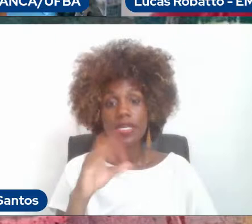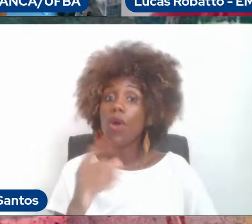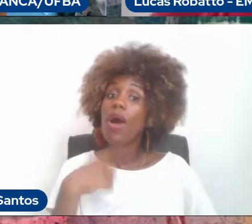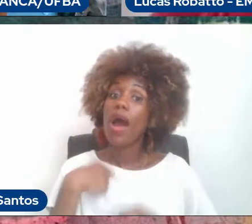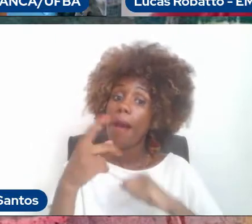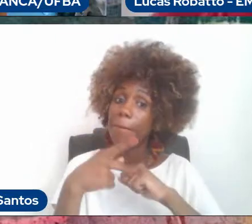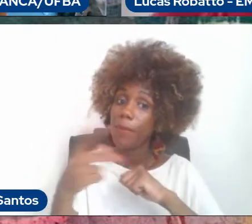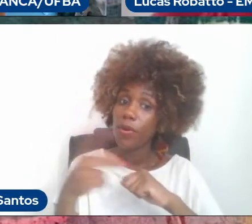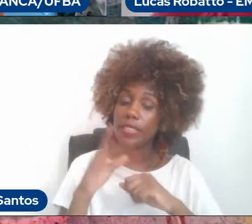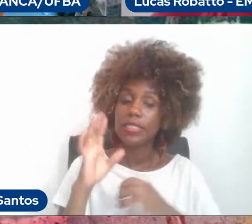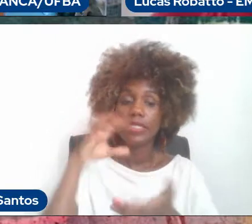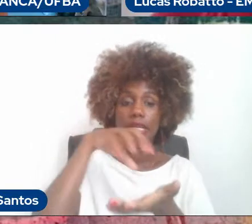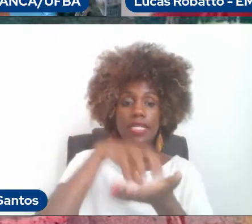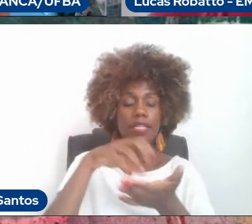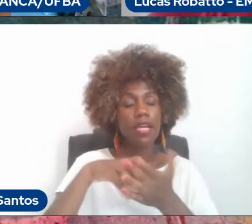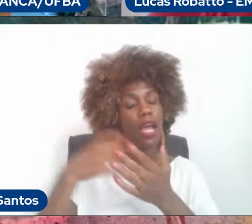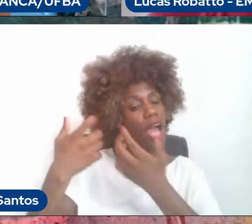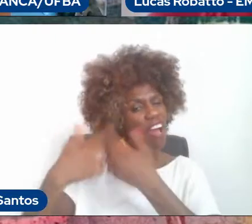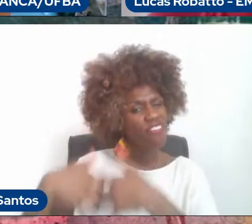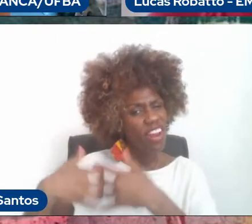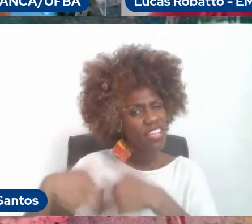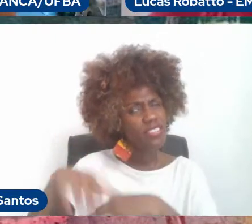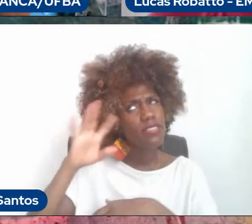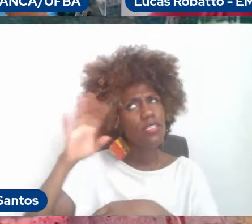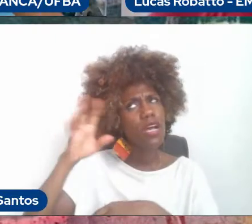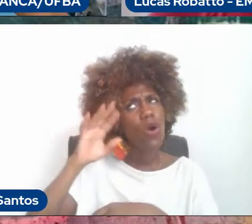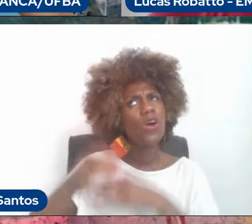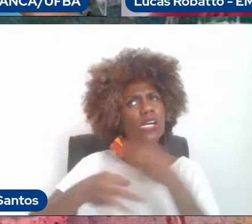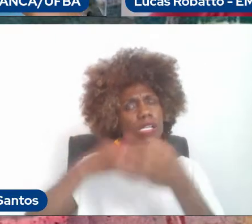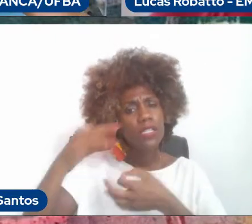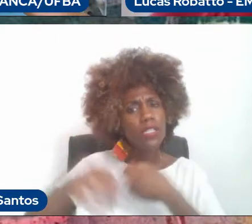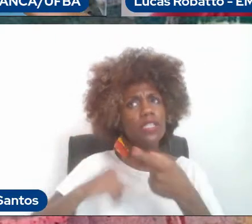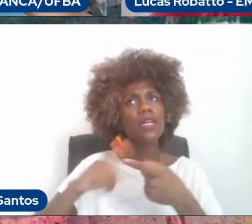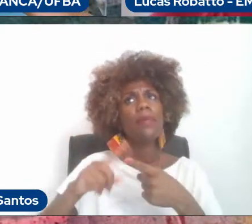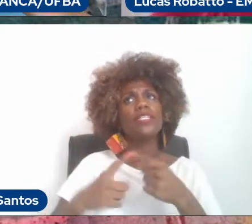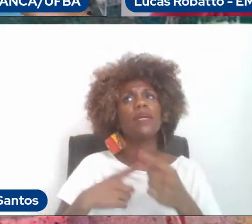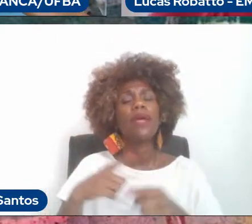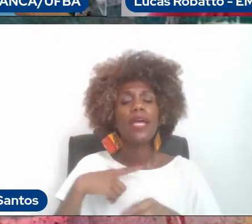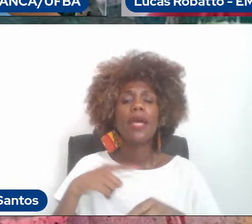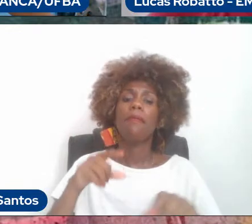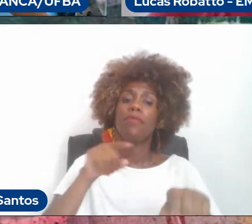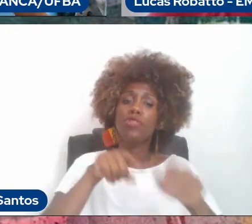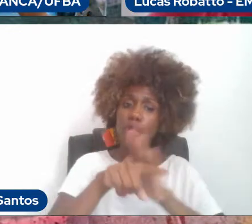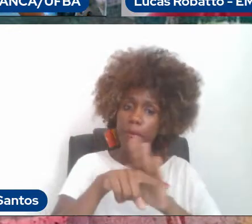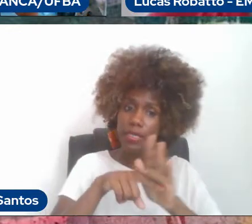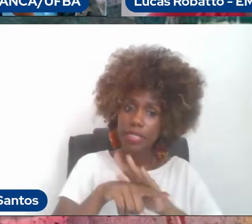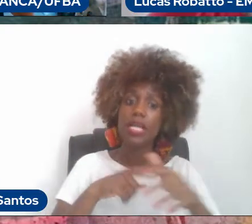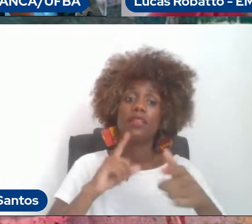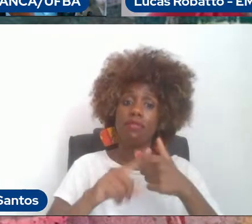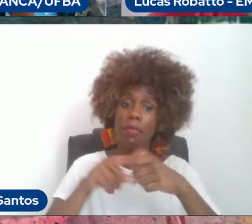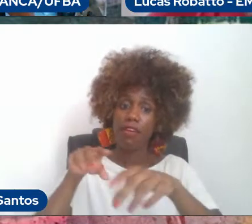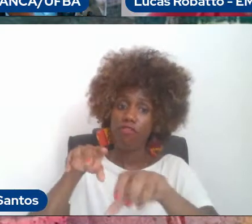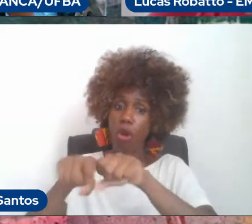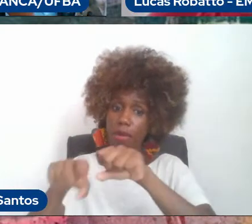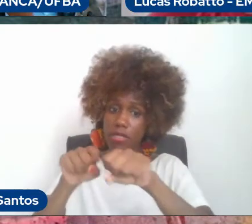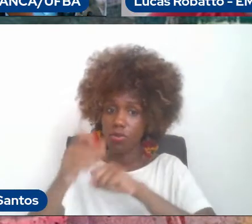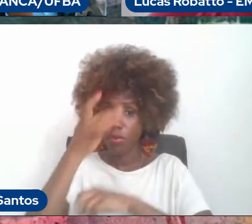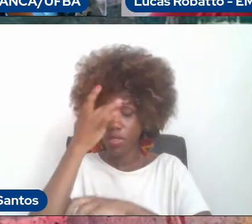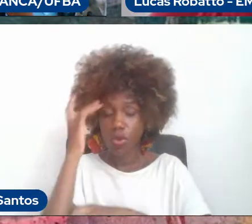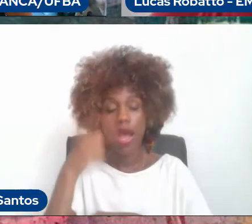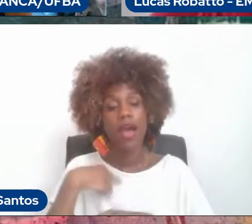centro de reflexão crítica e geração de pesquisa, mas também como formação de pessoal. E aí tem a inclusão dos programas